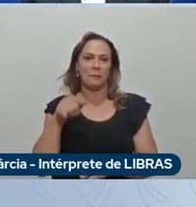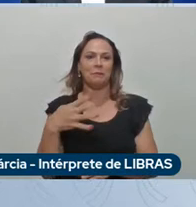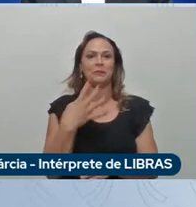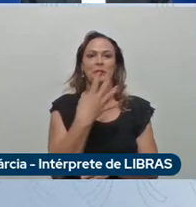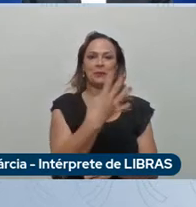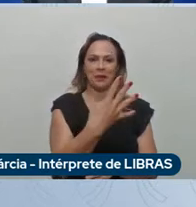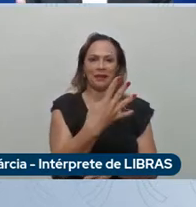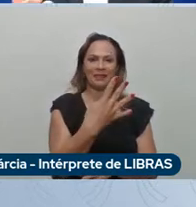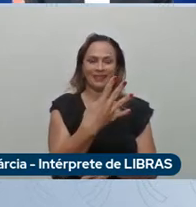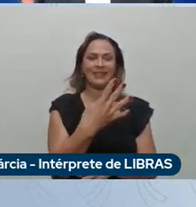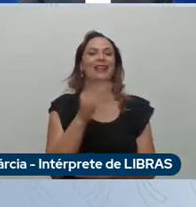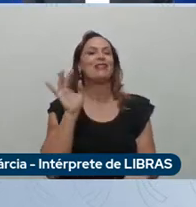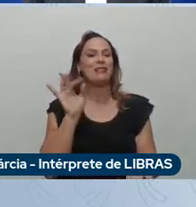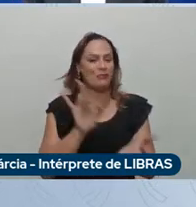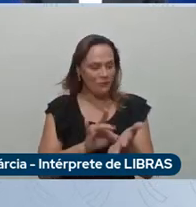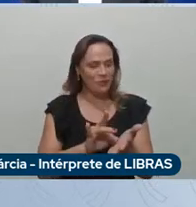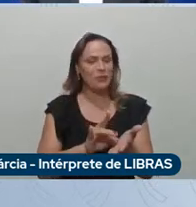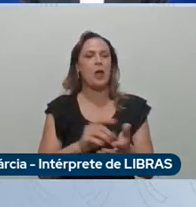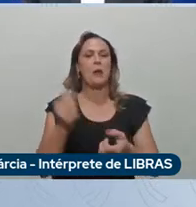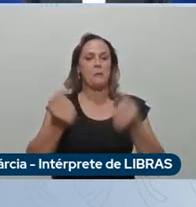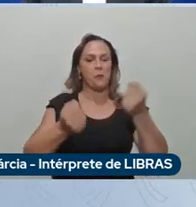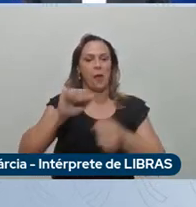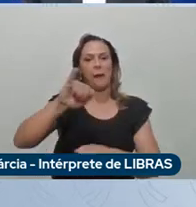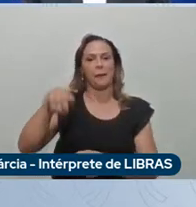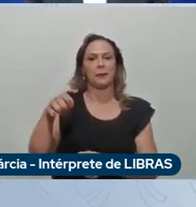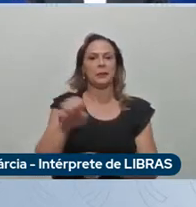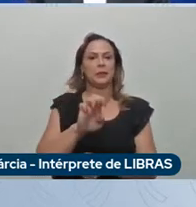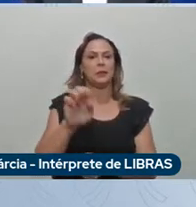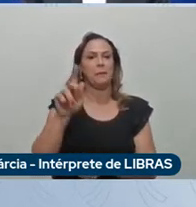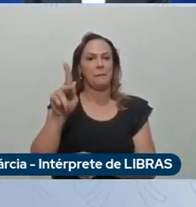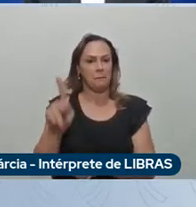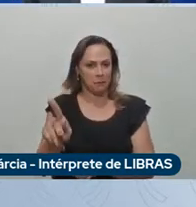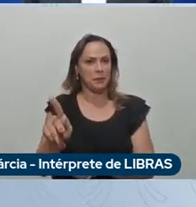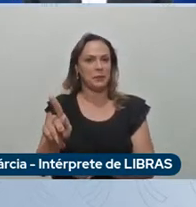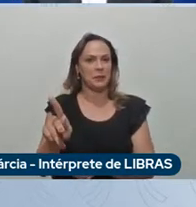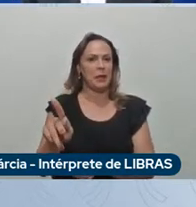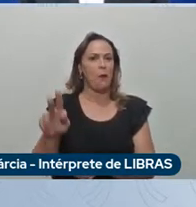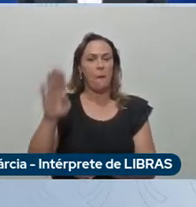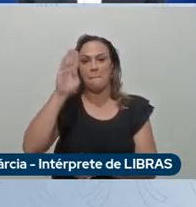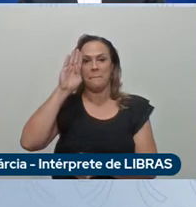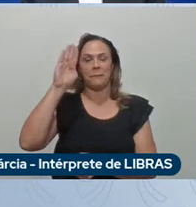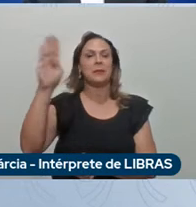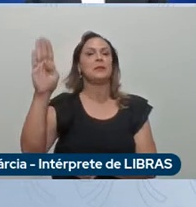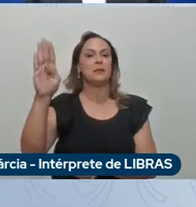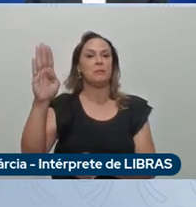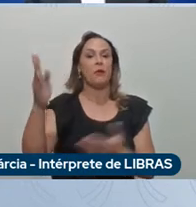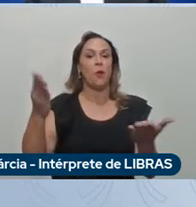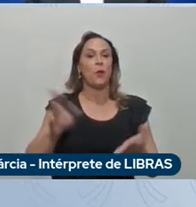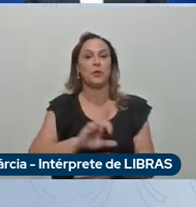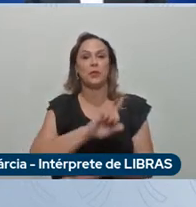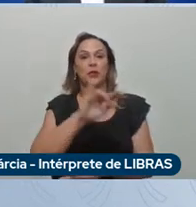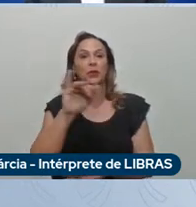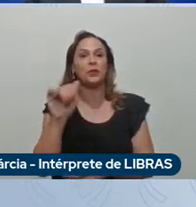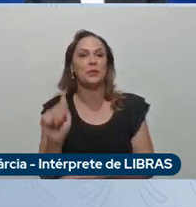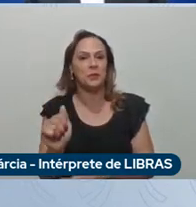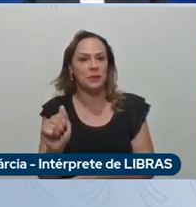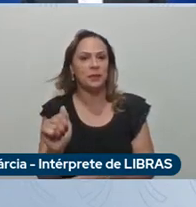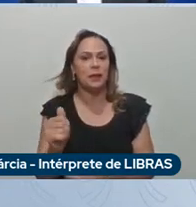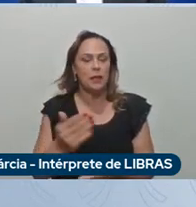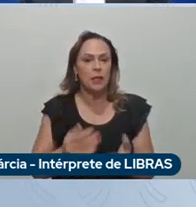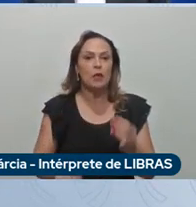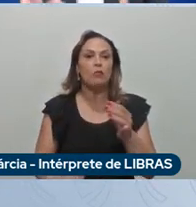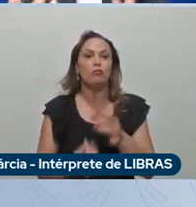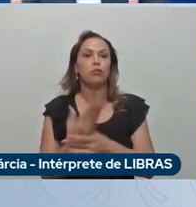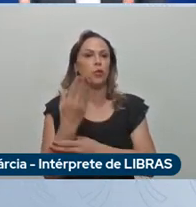dos 4x4 e hoje lançamos no dia nosso, no dia 4x4, o Jeep Compass 4xE,